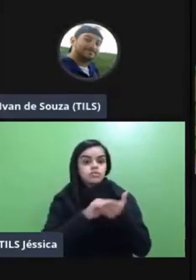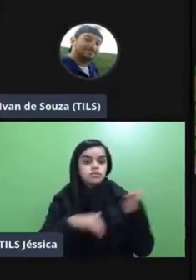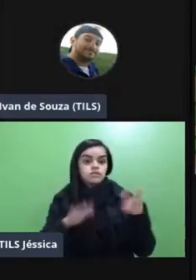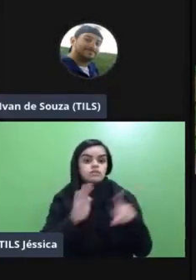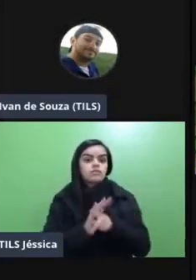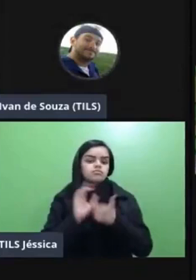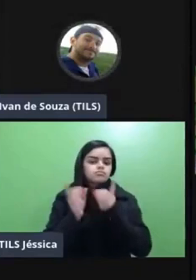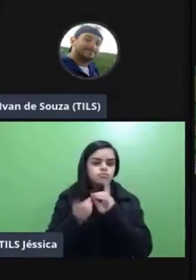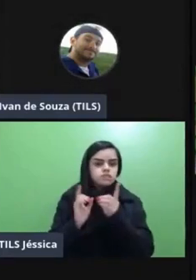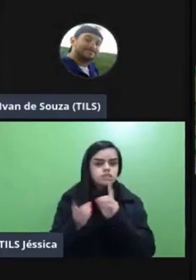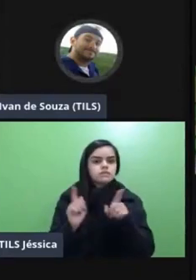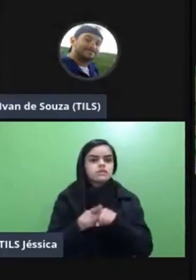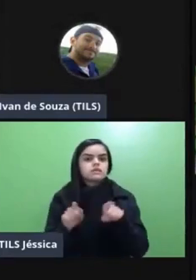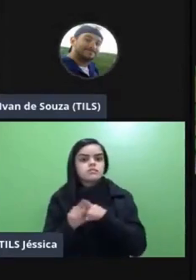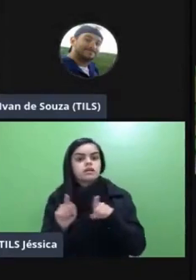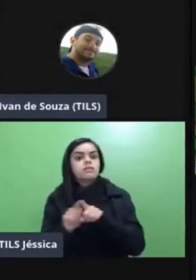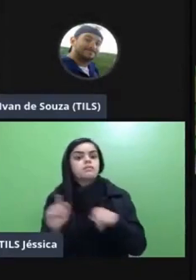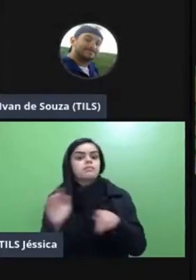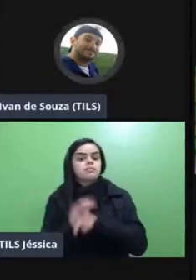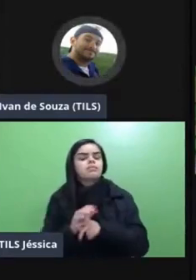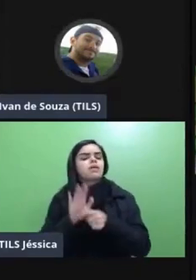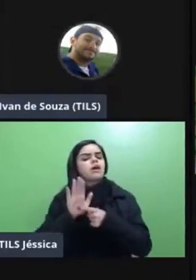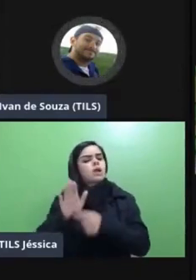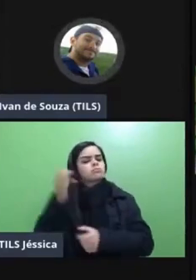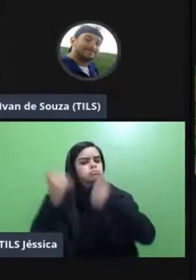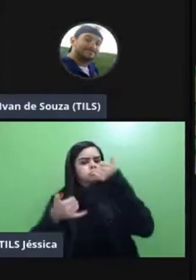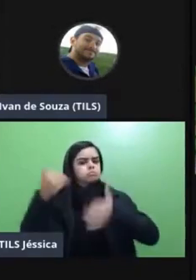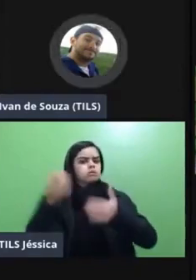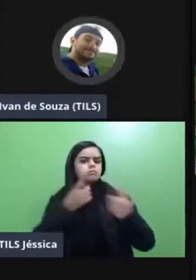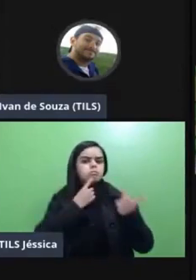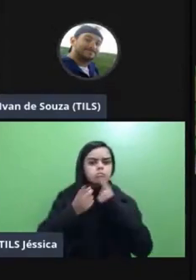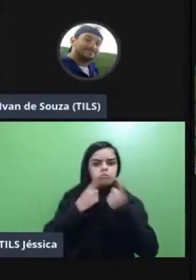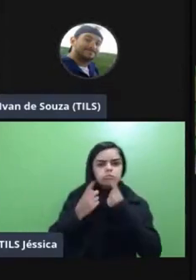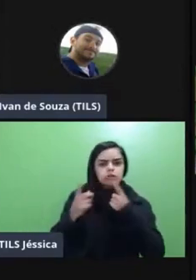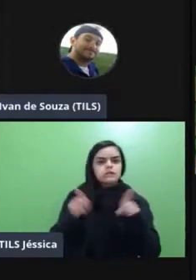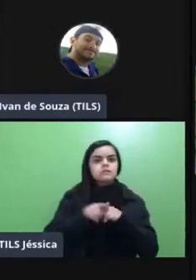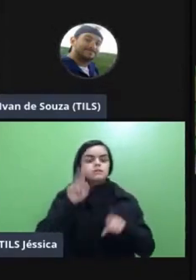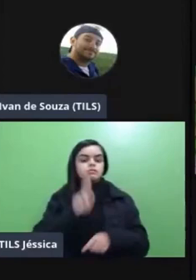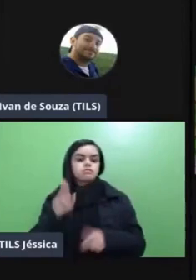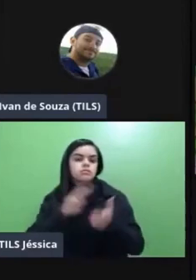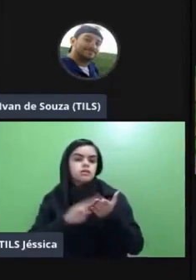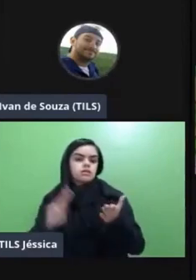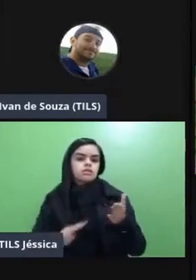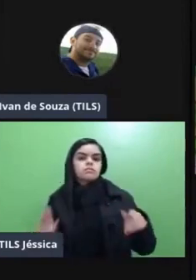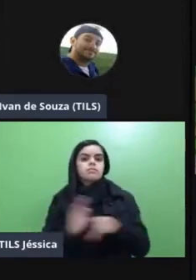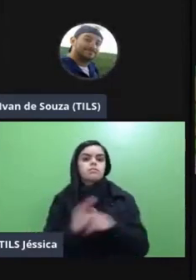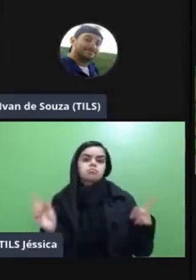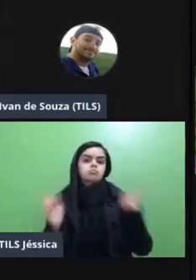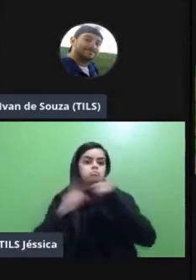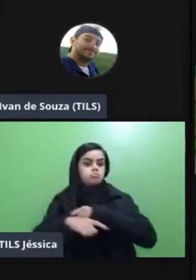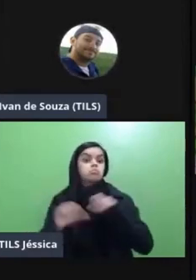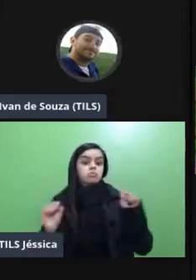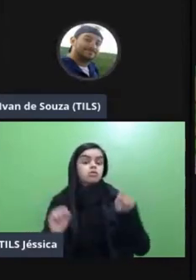dinâmica mas eu posso fazer inclusive uma aula expositiva malo dialogada ou mal utilizando alguma metodologia ativa depois eu troco tá